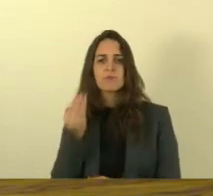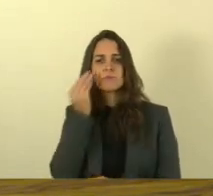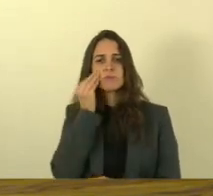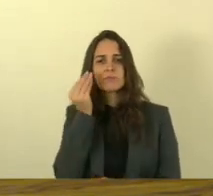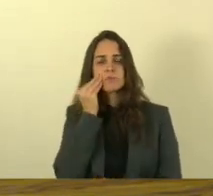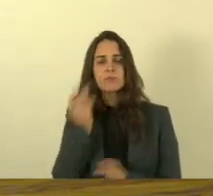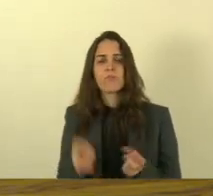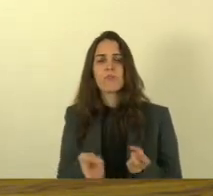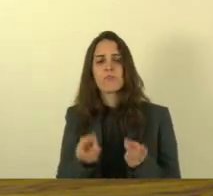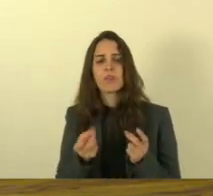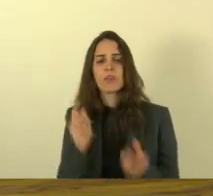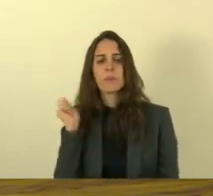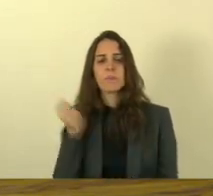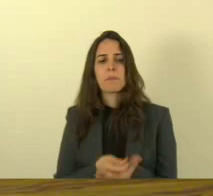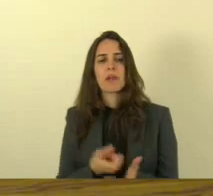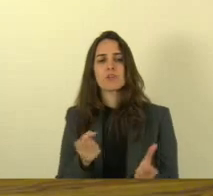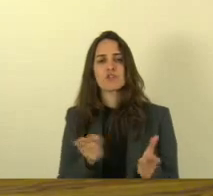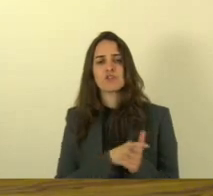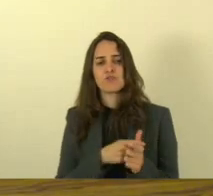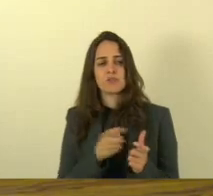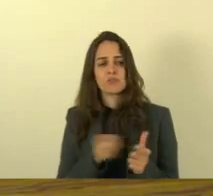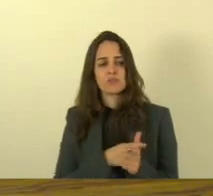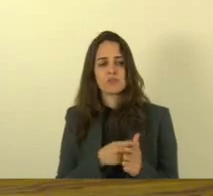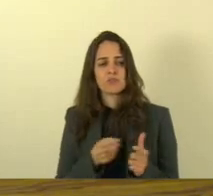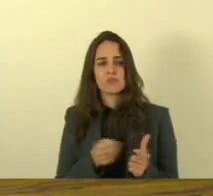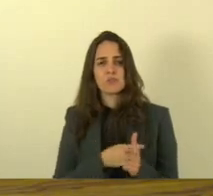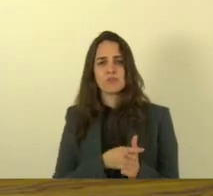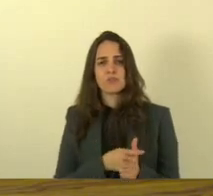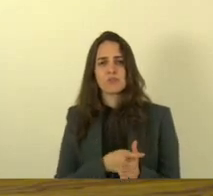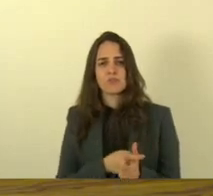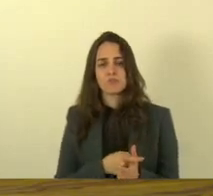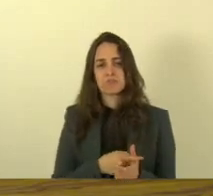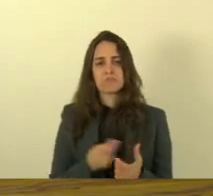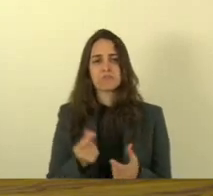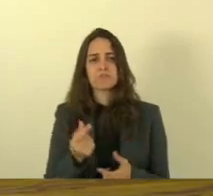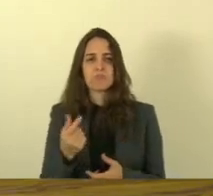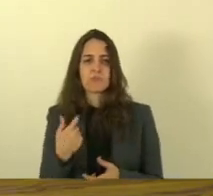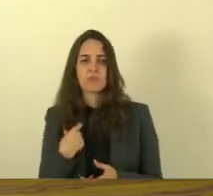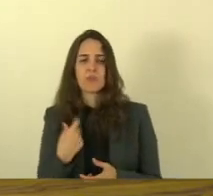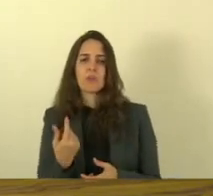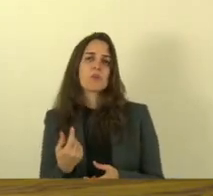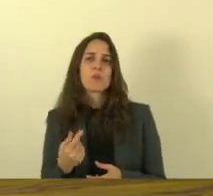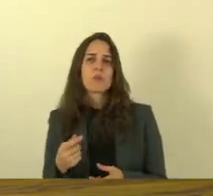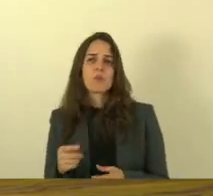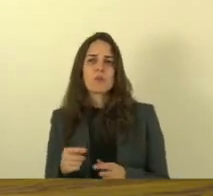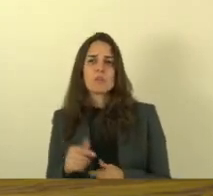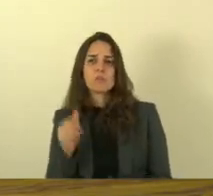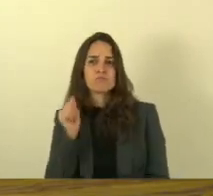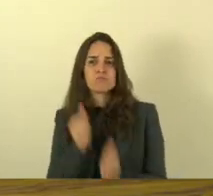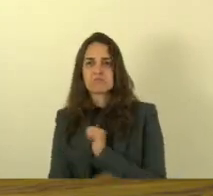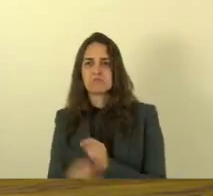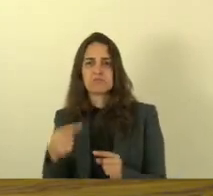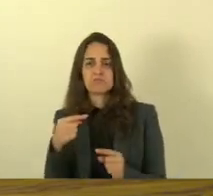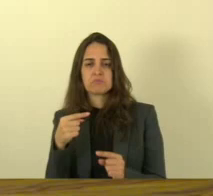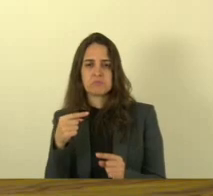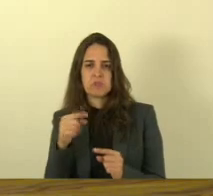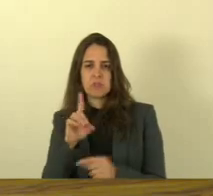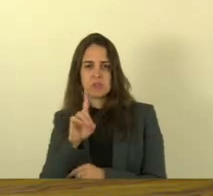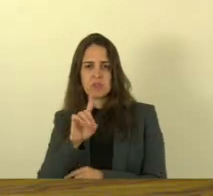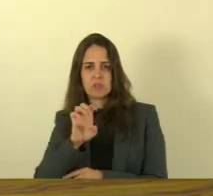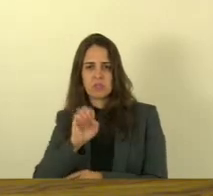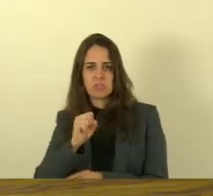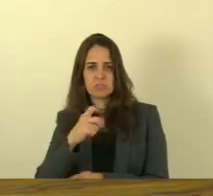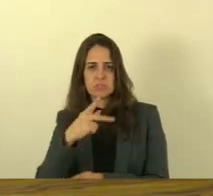leiloar para pagar dívidas que eles fizeram contra a União que a Desportiva não tem nada a ver com isso eu